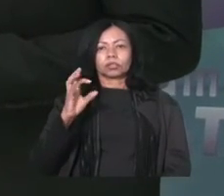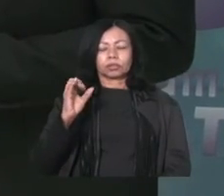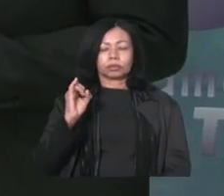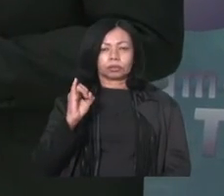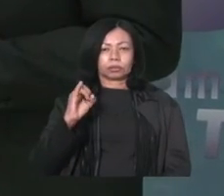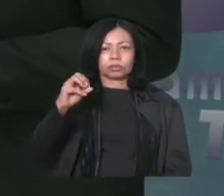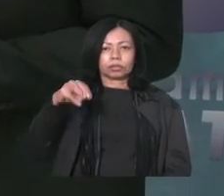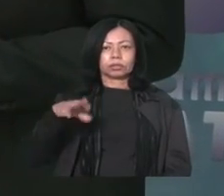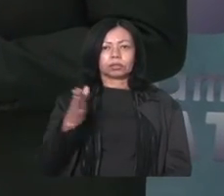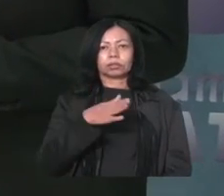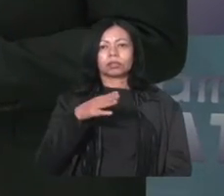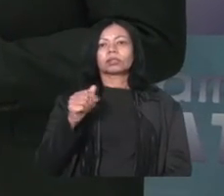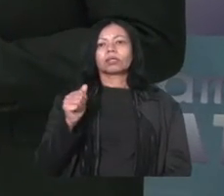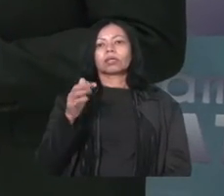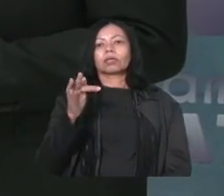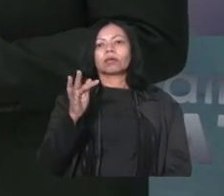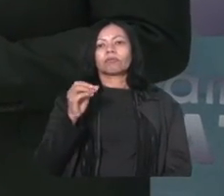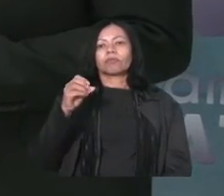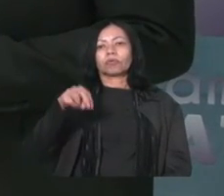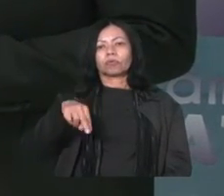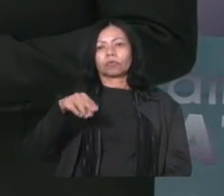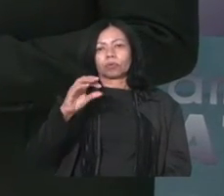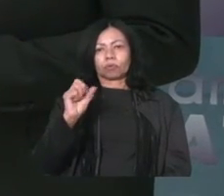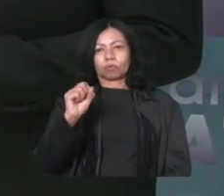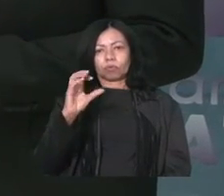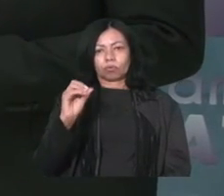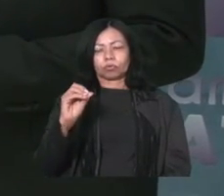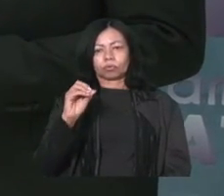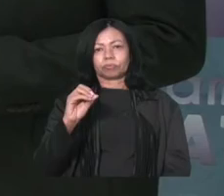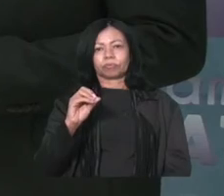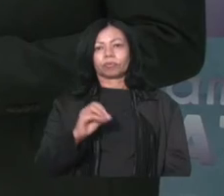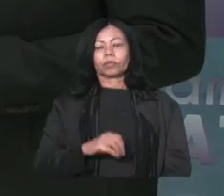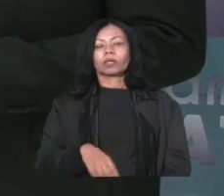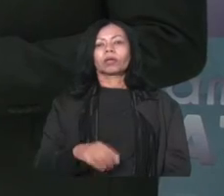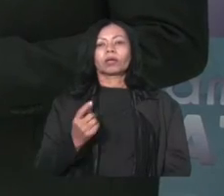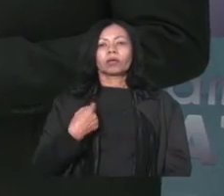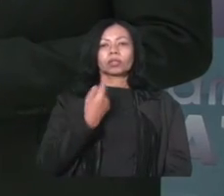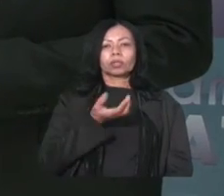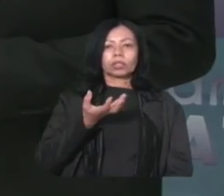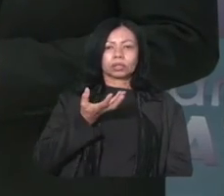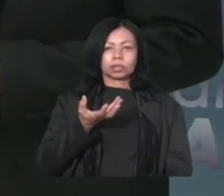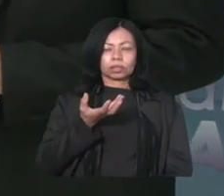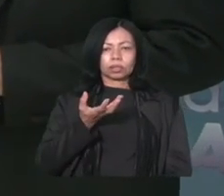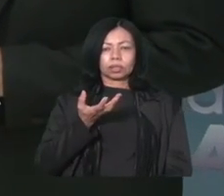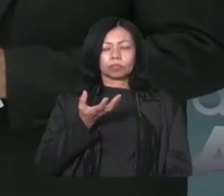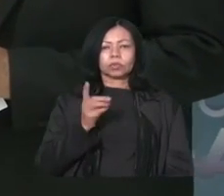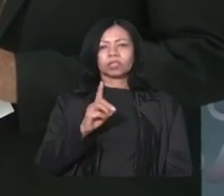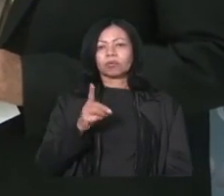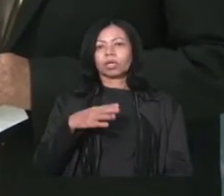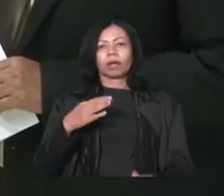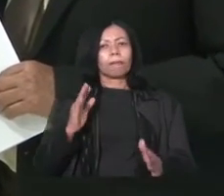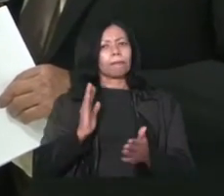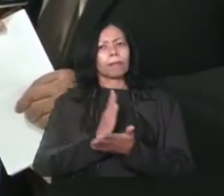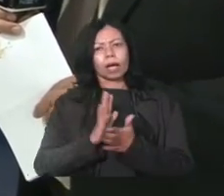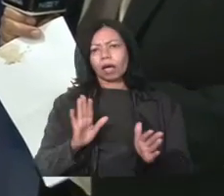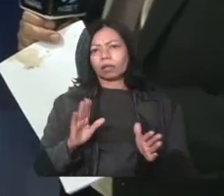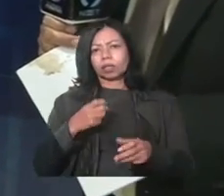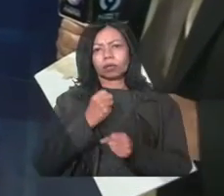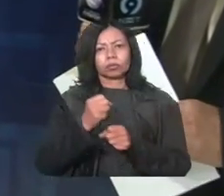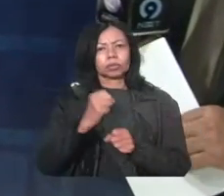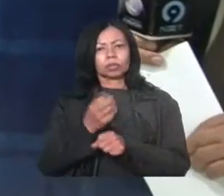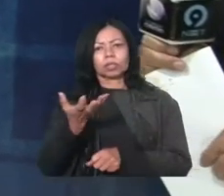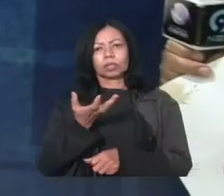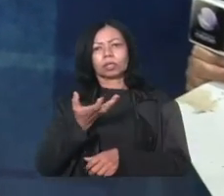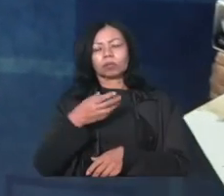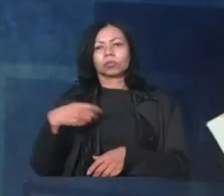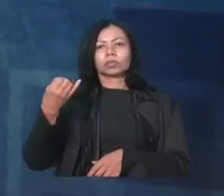você é prova disso, o que nós queríamos não era barrar a construção, não somos contra a construção, nós queremos sim uma unidade